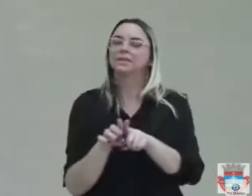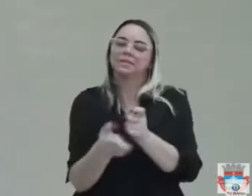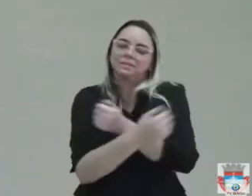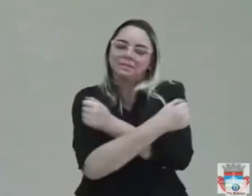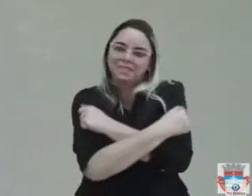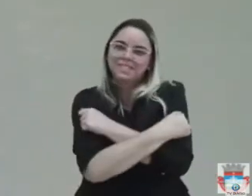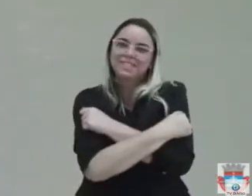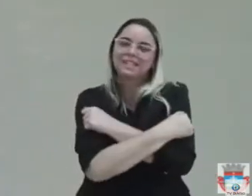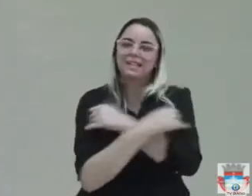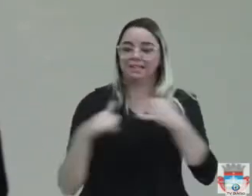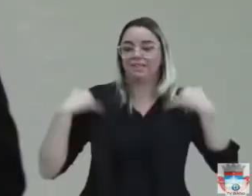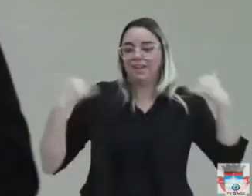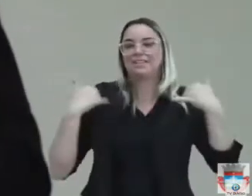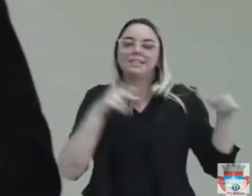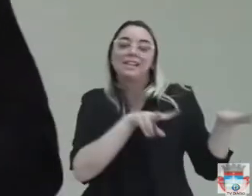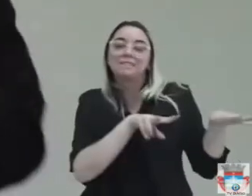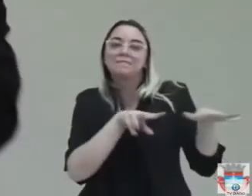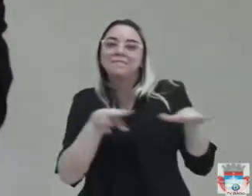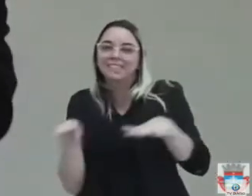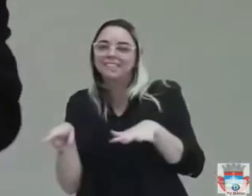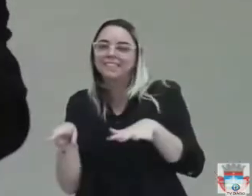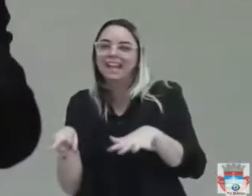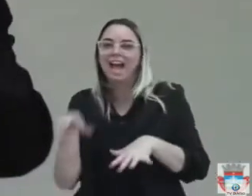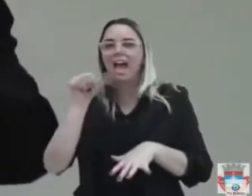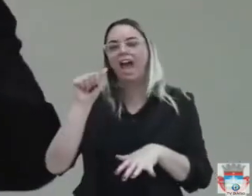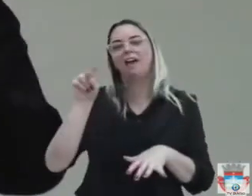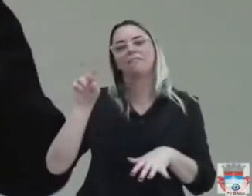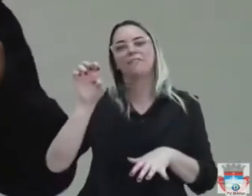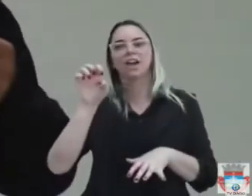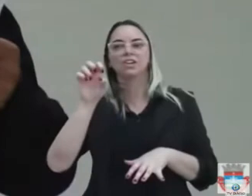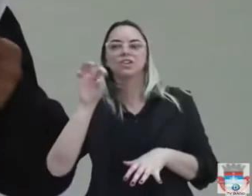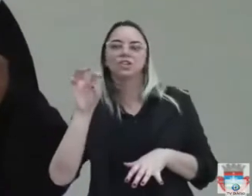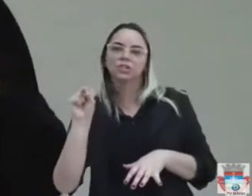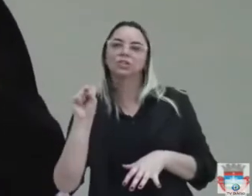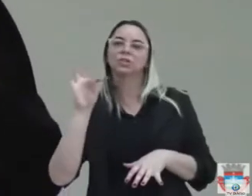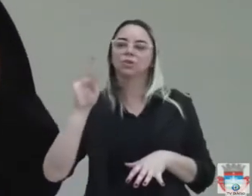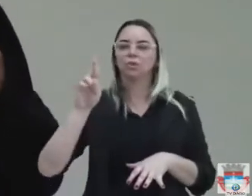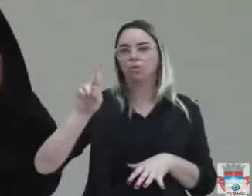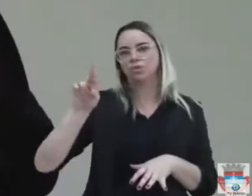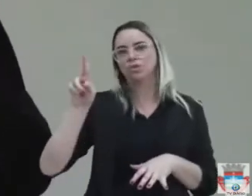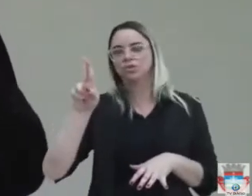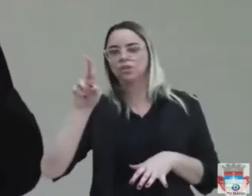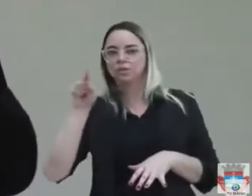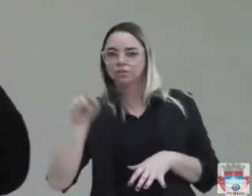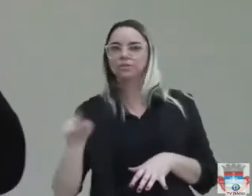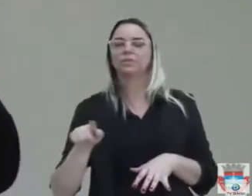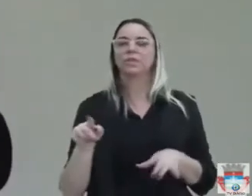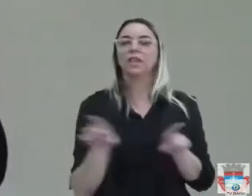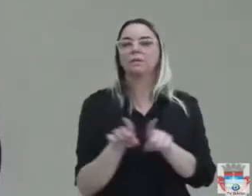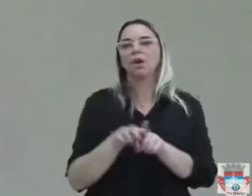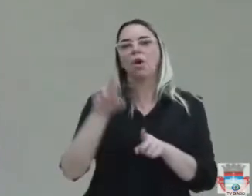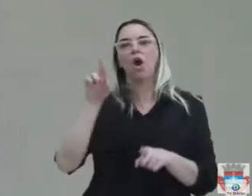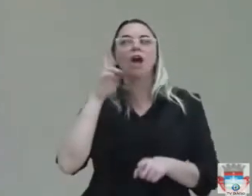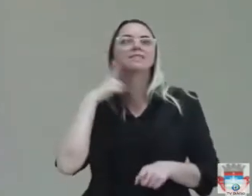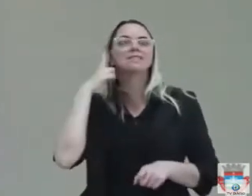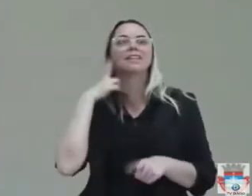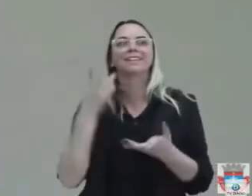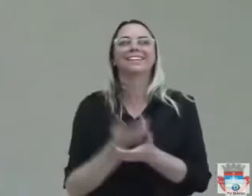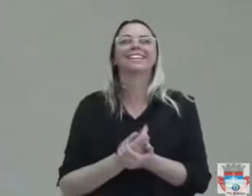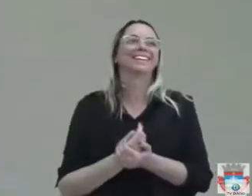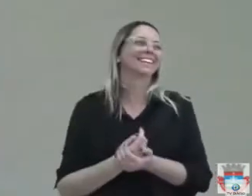redorados nossa amiga Avestruz Rosinha Ana Carlos